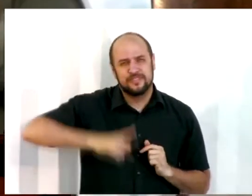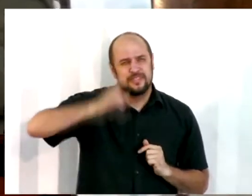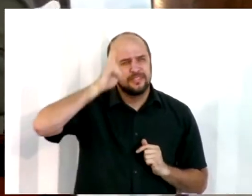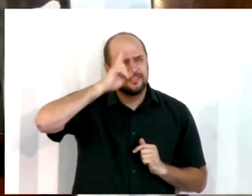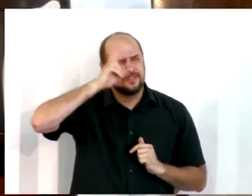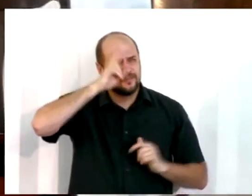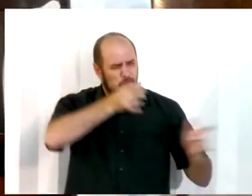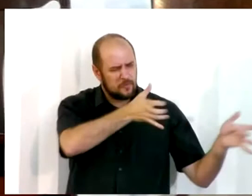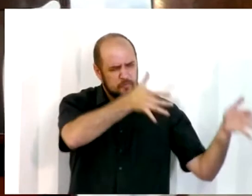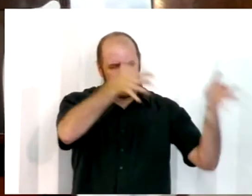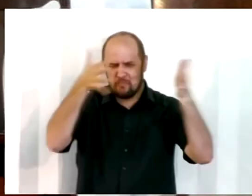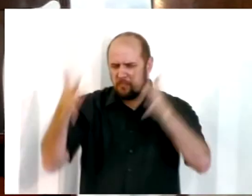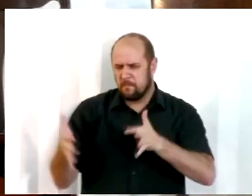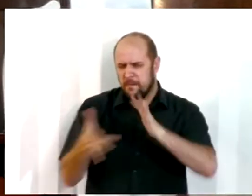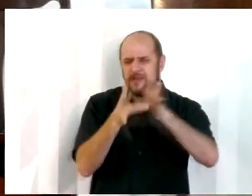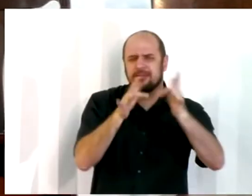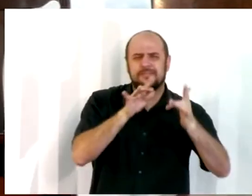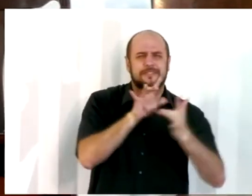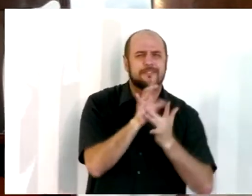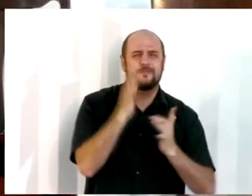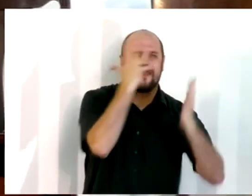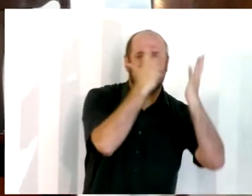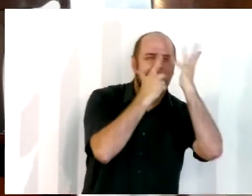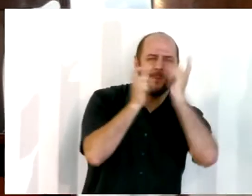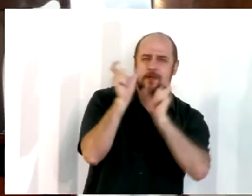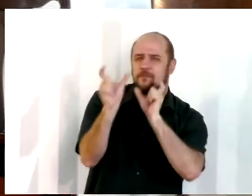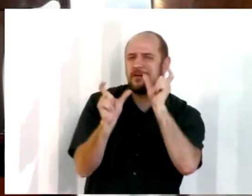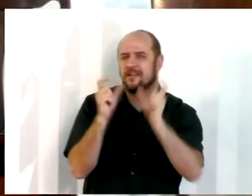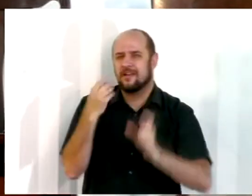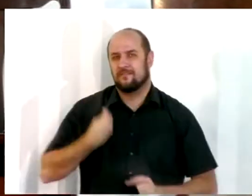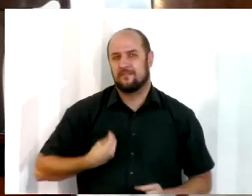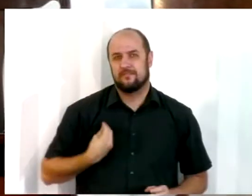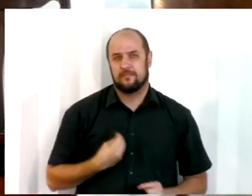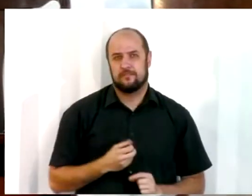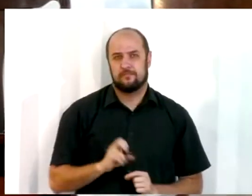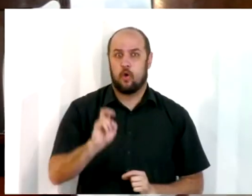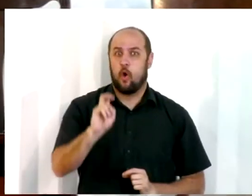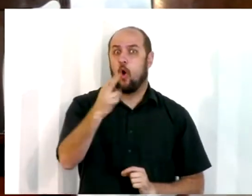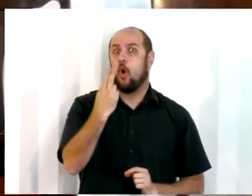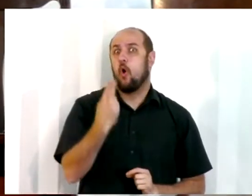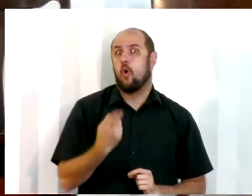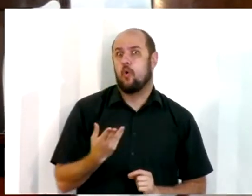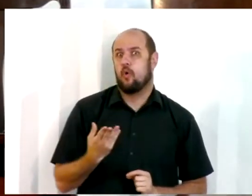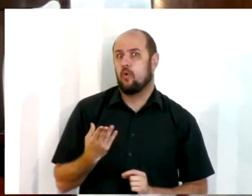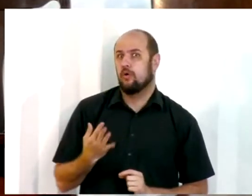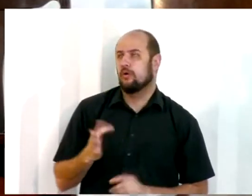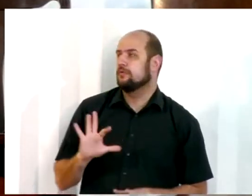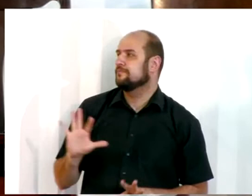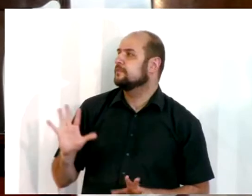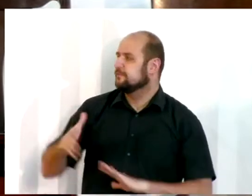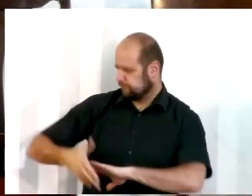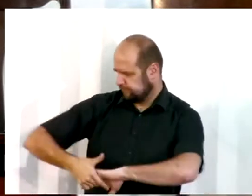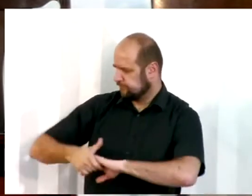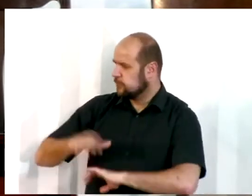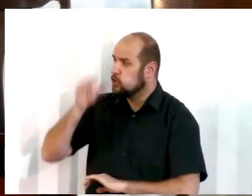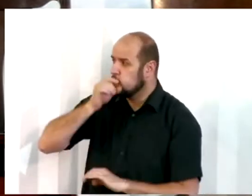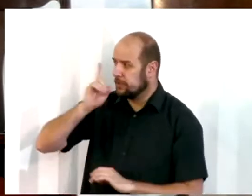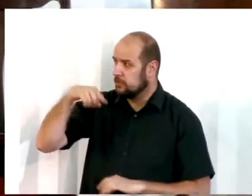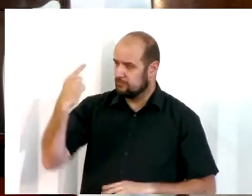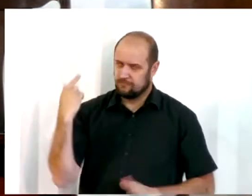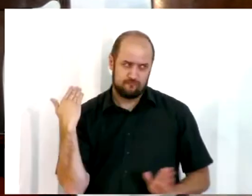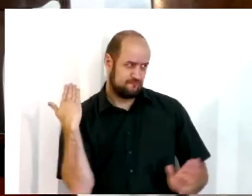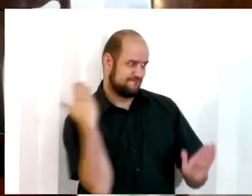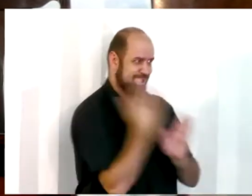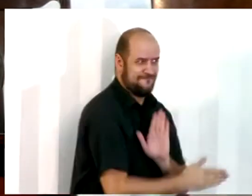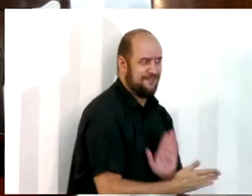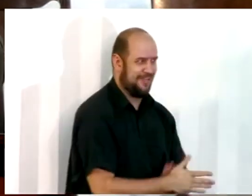Cristo fez, belas palavras de vida, ou quando o culto terminar, você diz, tá bom, pastor, domingo que vem a gente volta se encontrar, que agora eu vou cair no